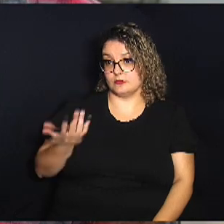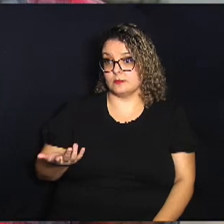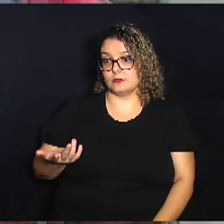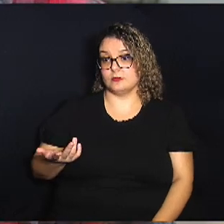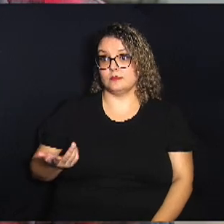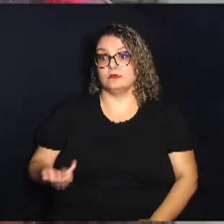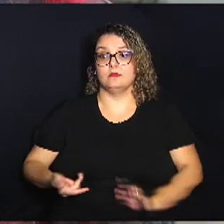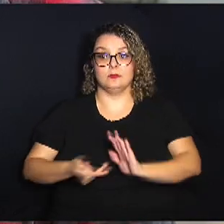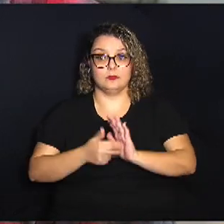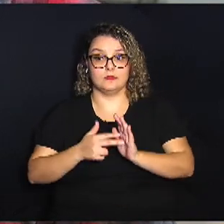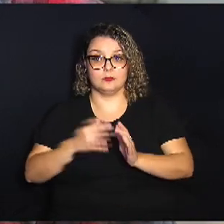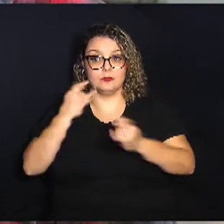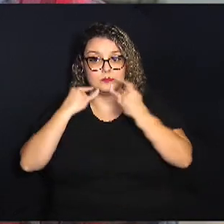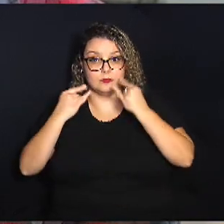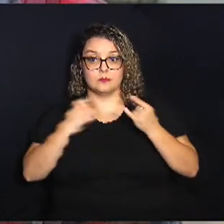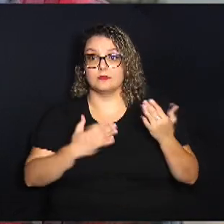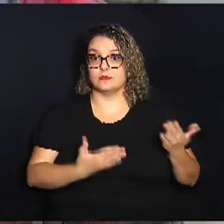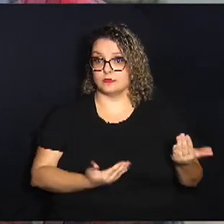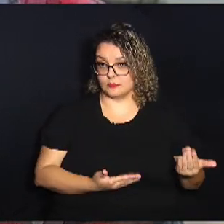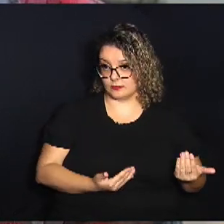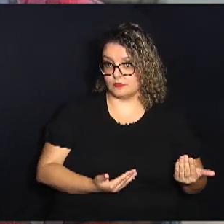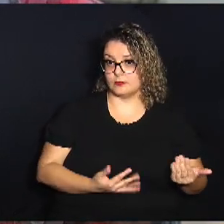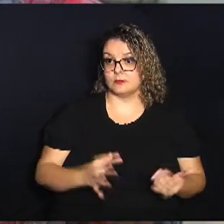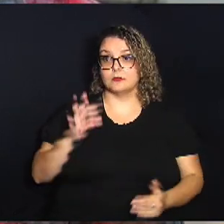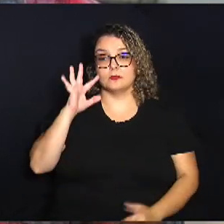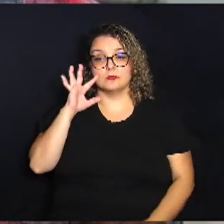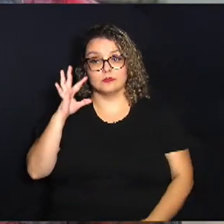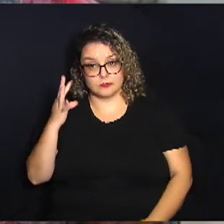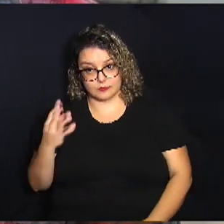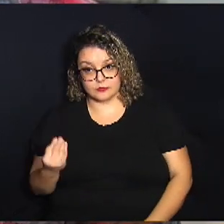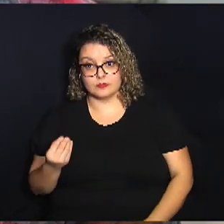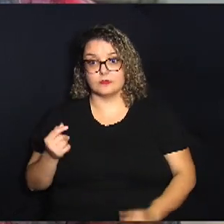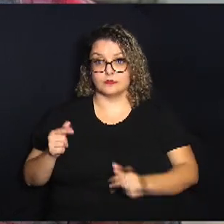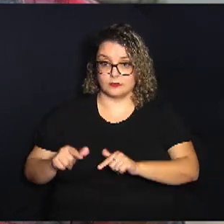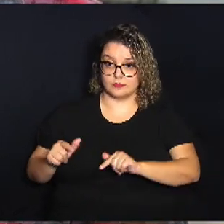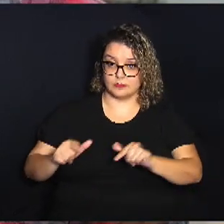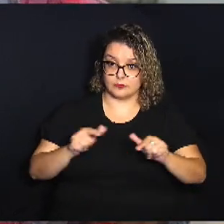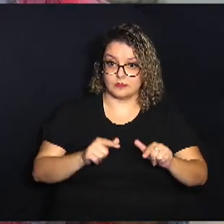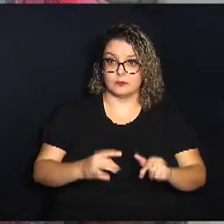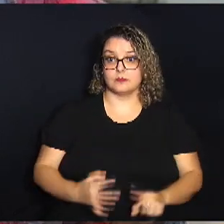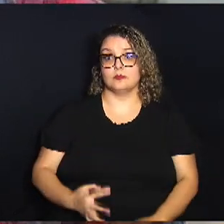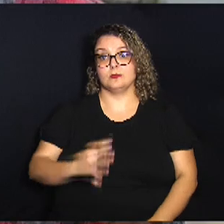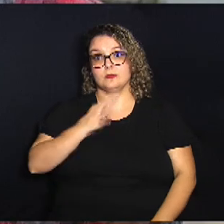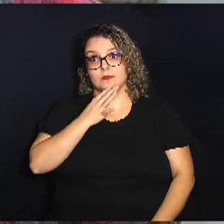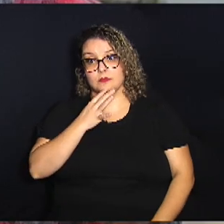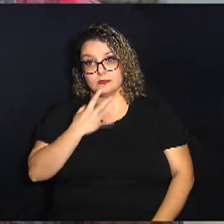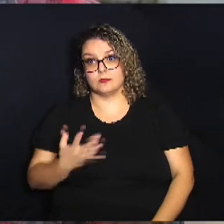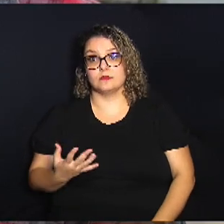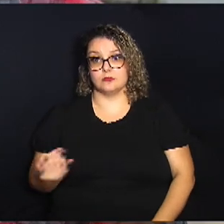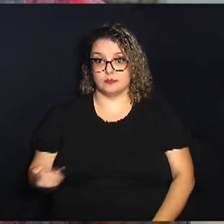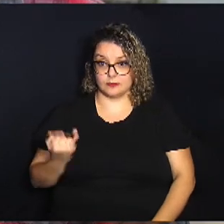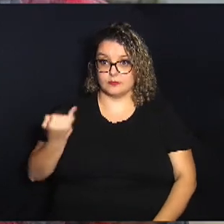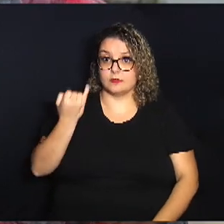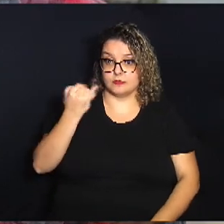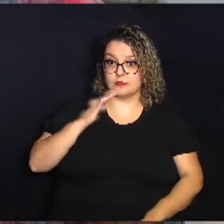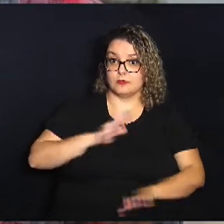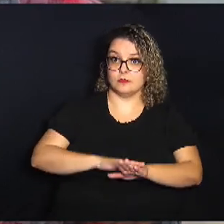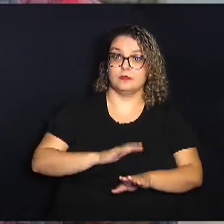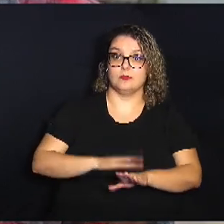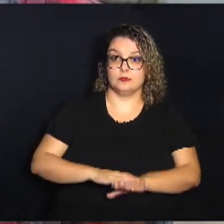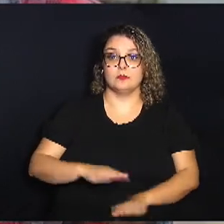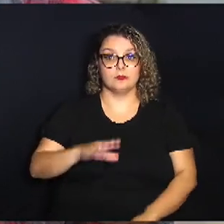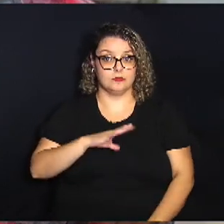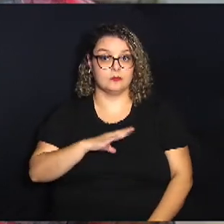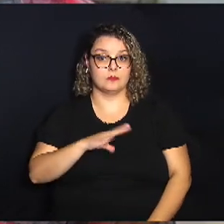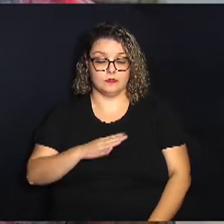de atrair a juventude para conhecer esse espaço conhecer a importância da atividade política municipal